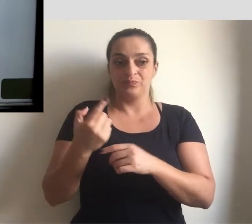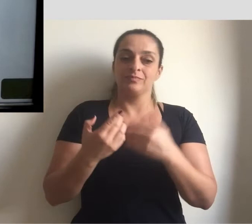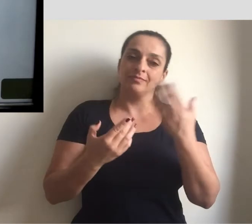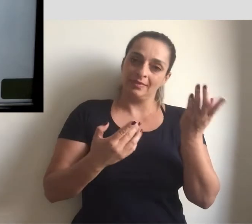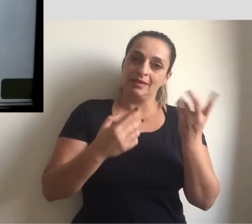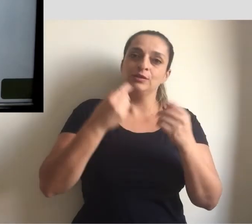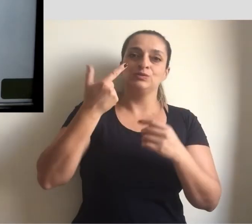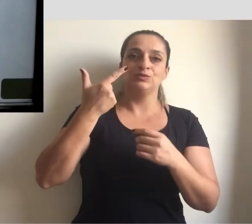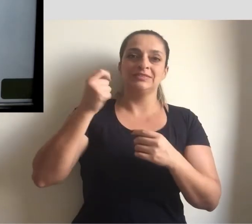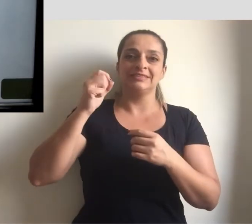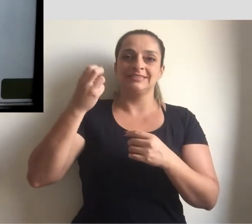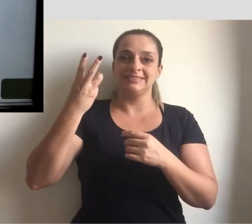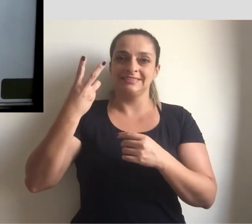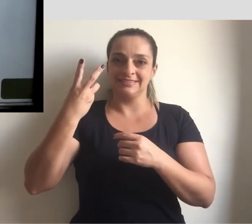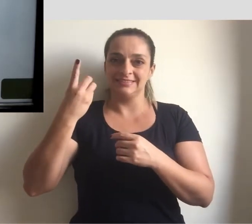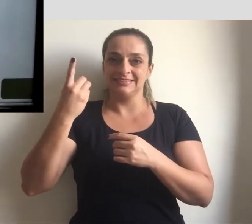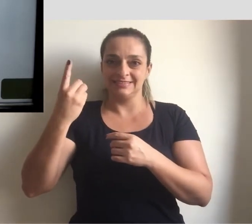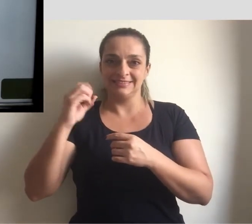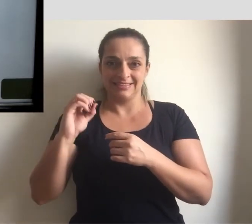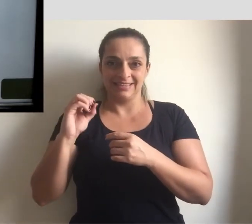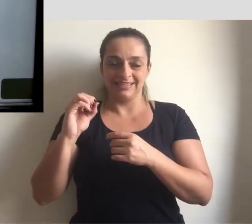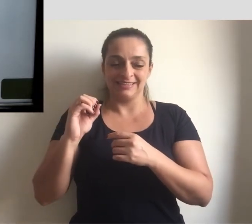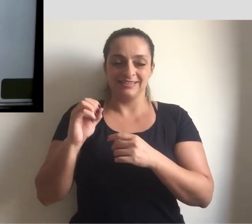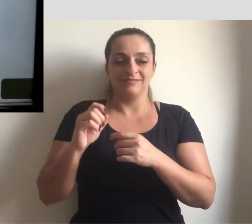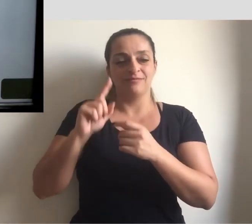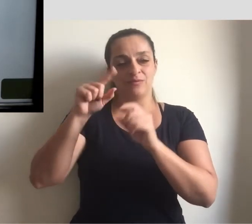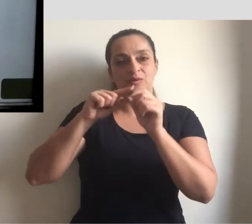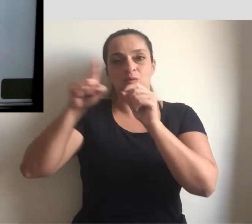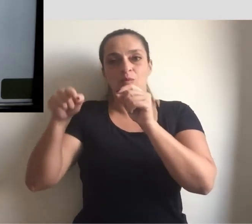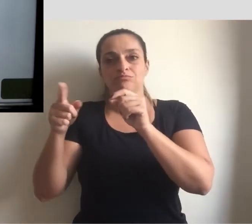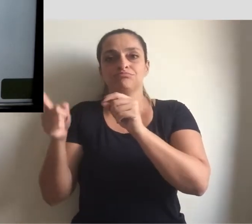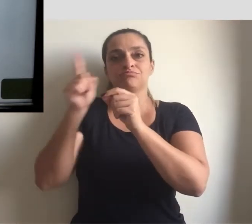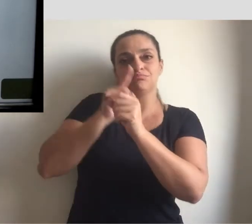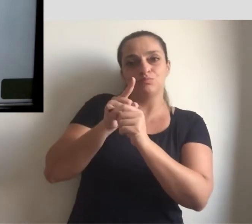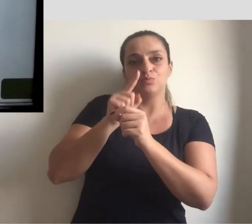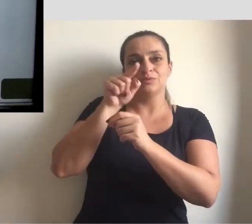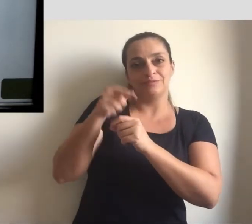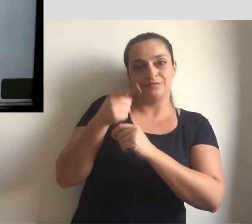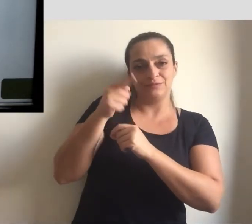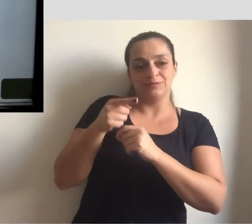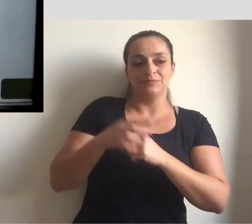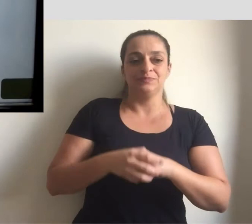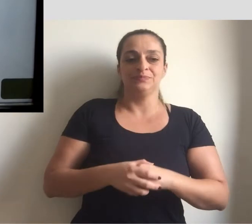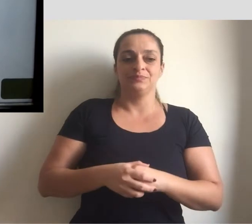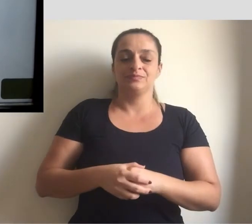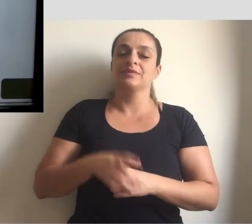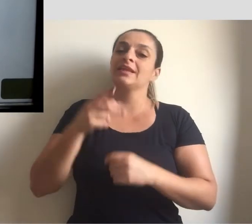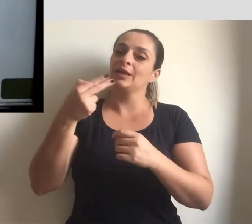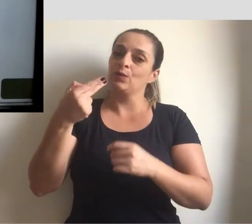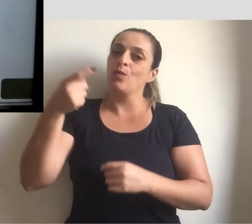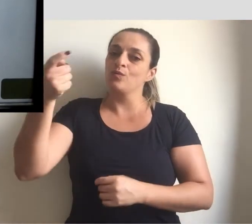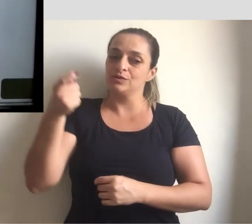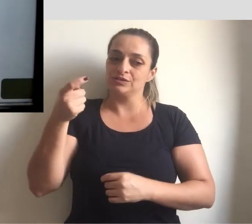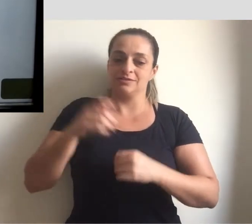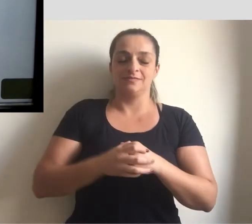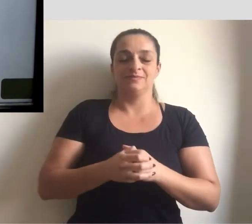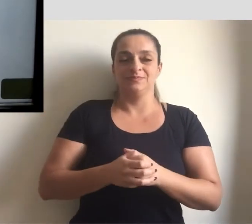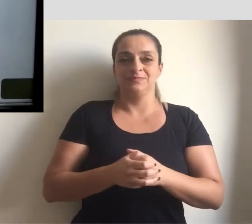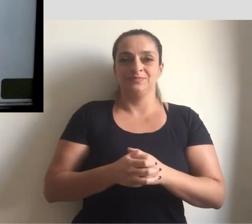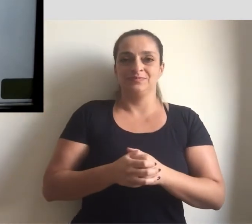30 é 210. Como é 0,7, 0,7 vezes 30 é 21. Isso é igual a x.